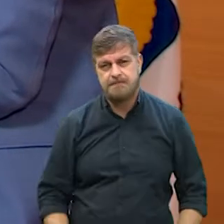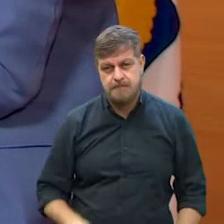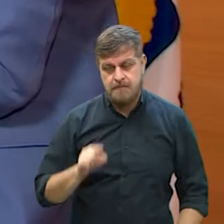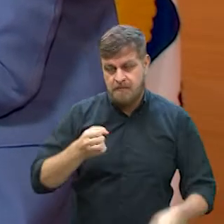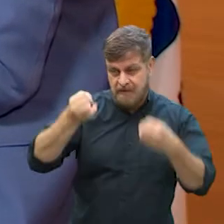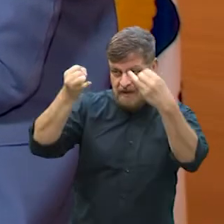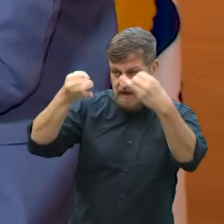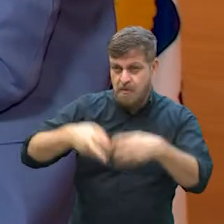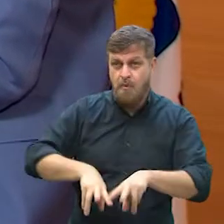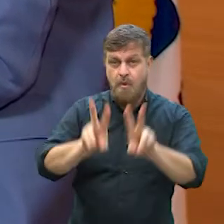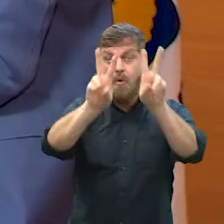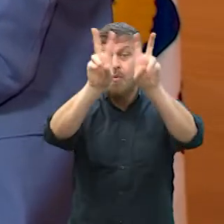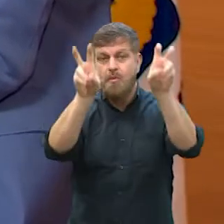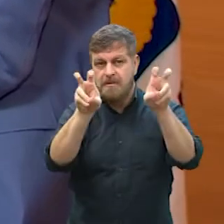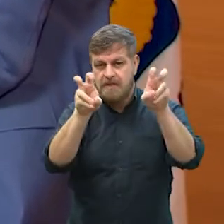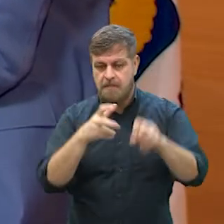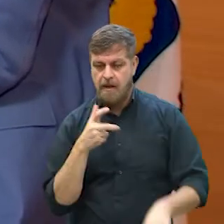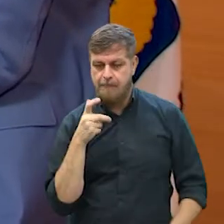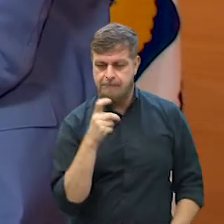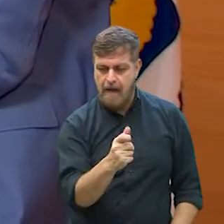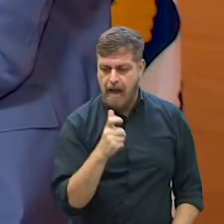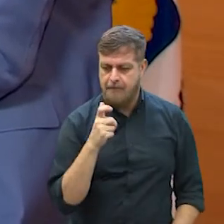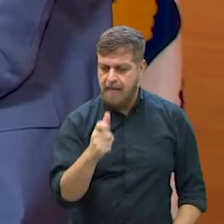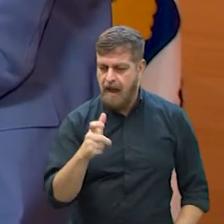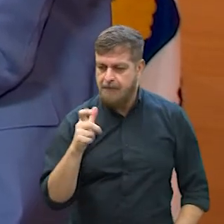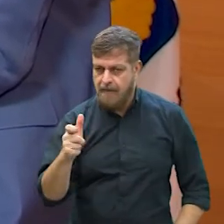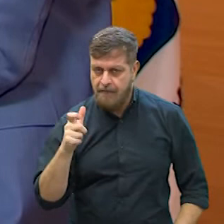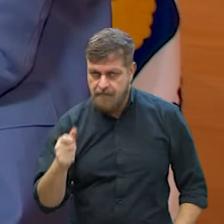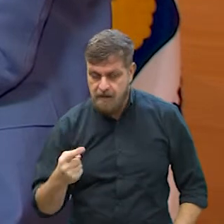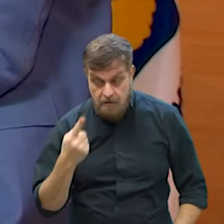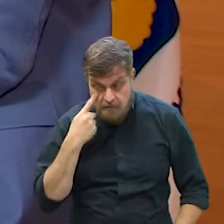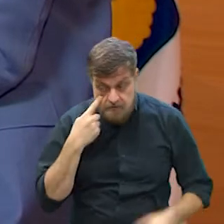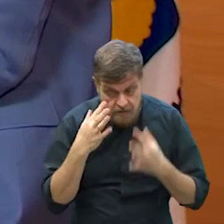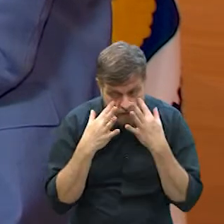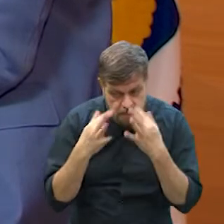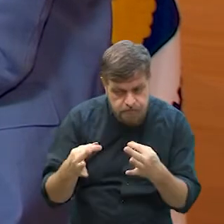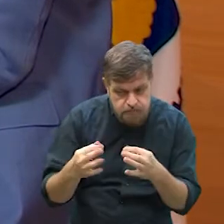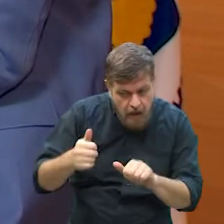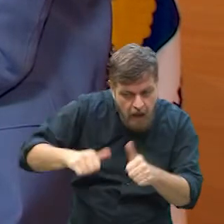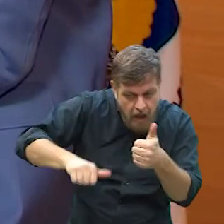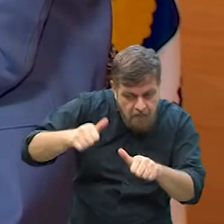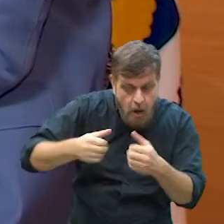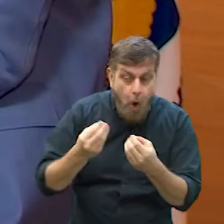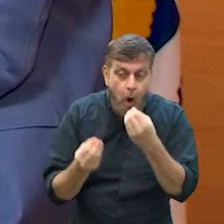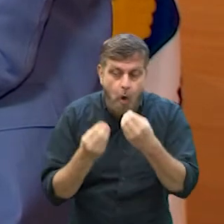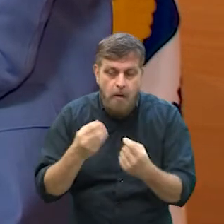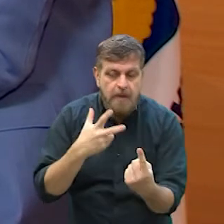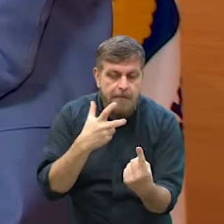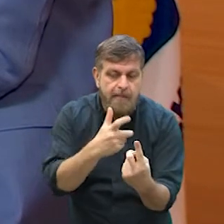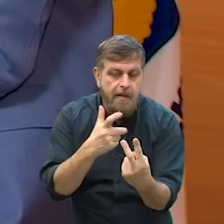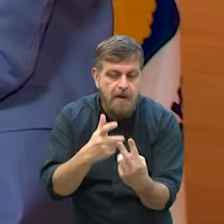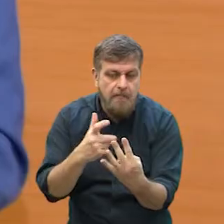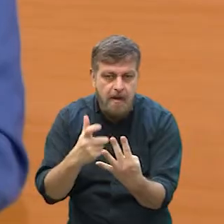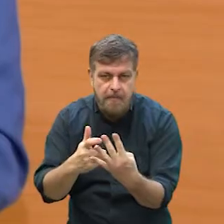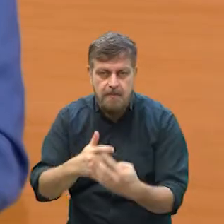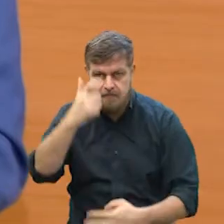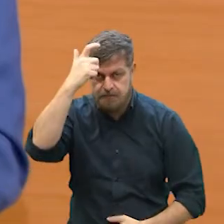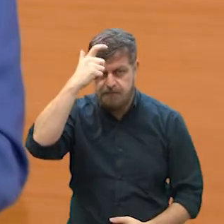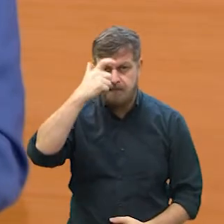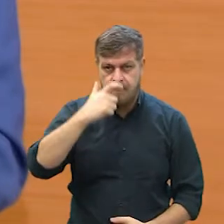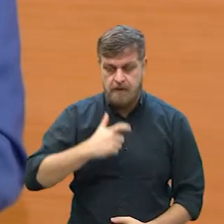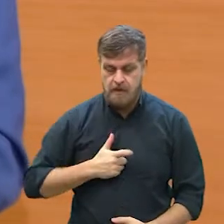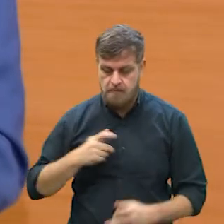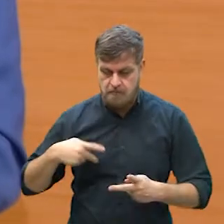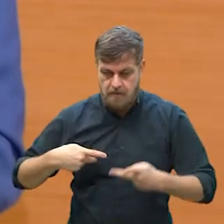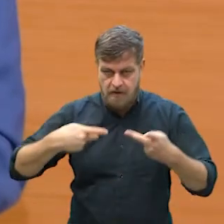E o senhor falou em vacina, o senhor também está de olho nas vacinas aqui de Campinas, como que estão sendo aplicadas? Sem dúvida, a gente tem feito